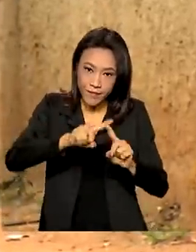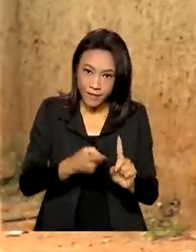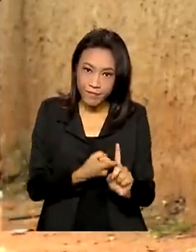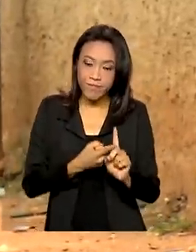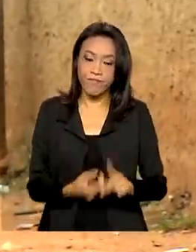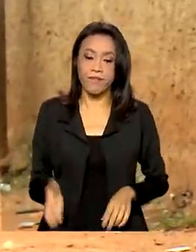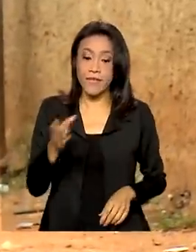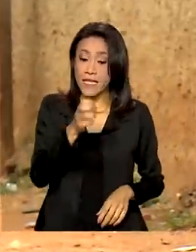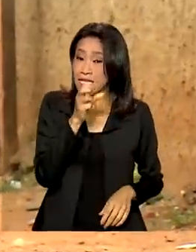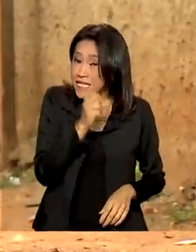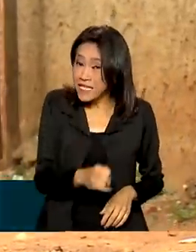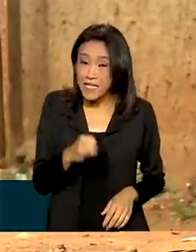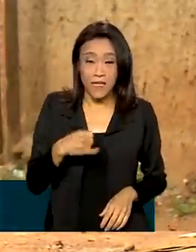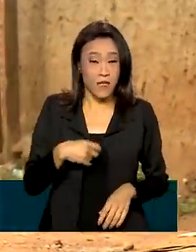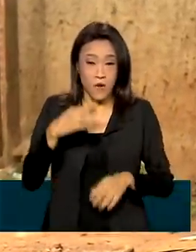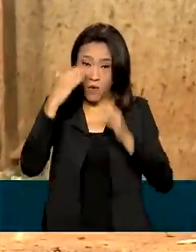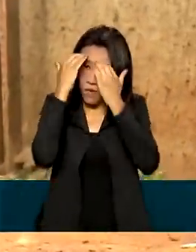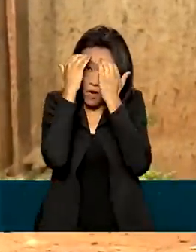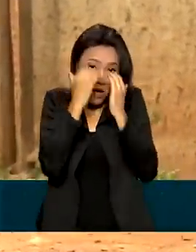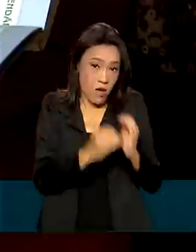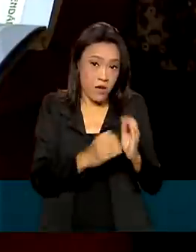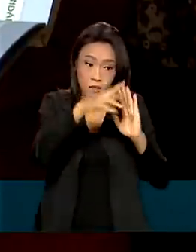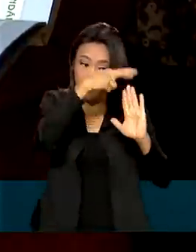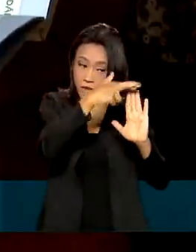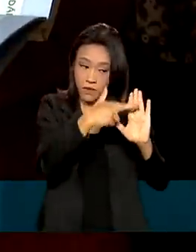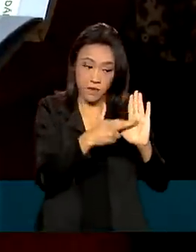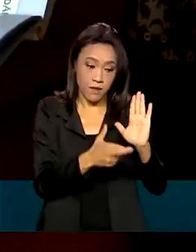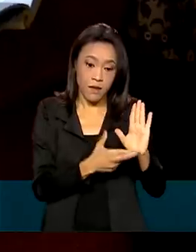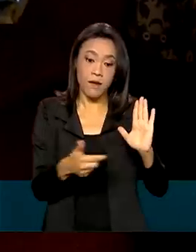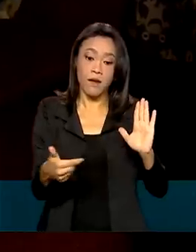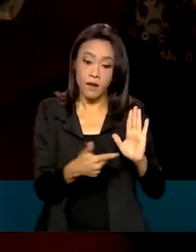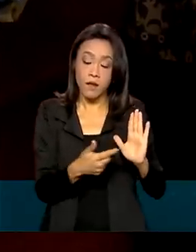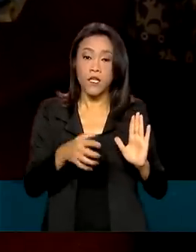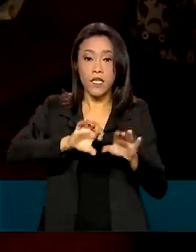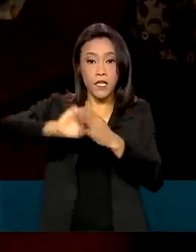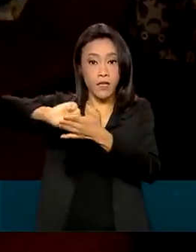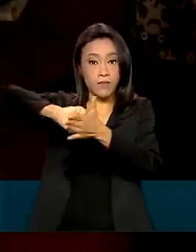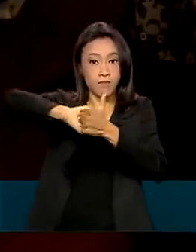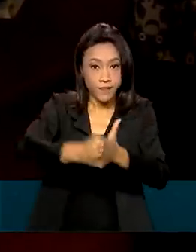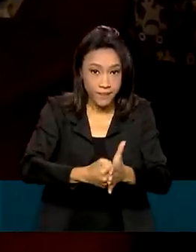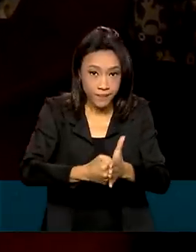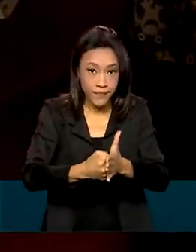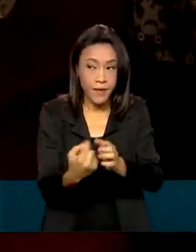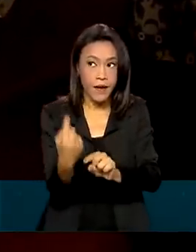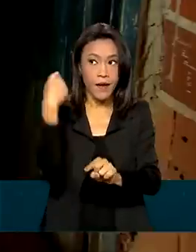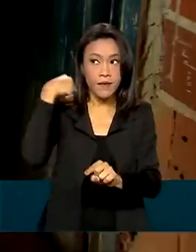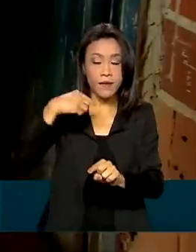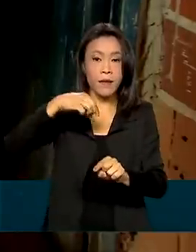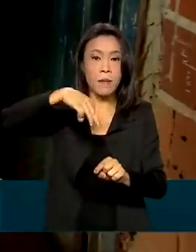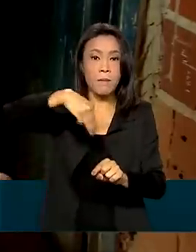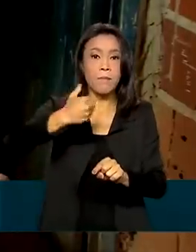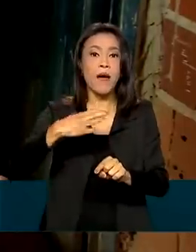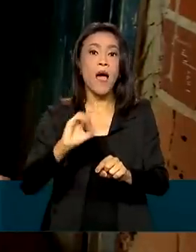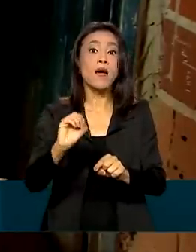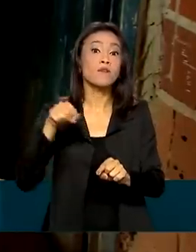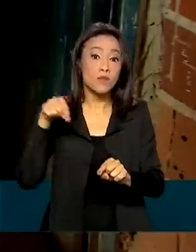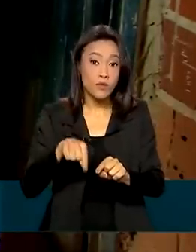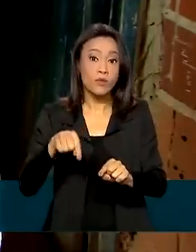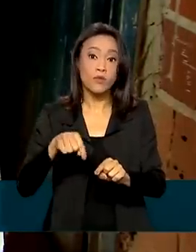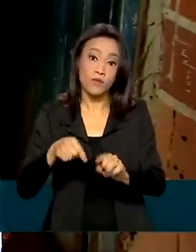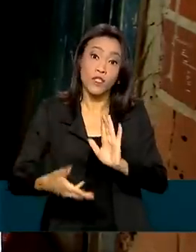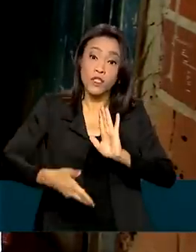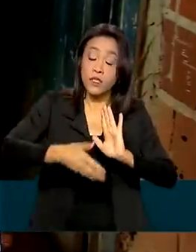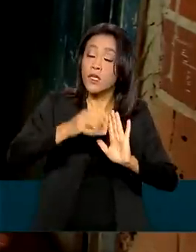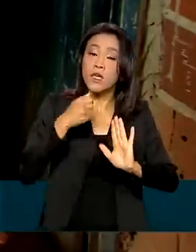por descumprimento dessas exigências estavam suspensas até março deste ano, por causa da pandemia